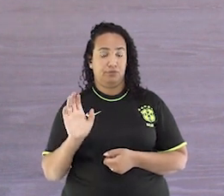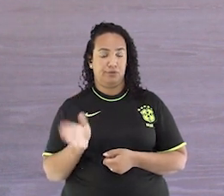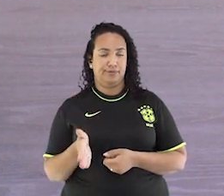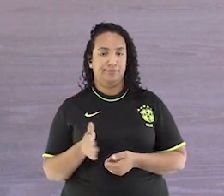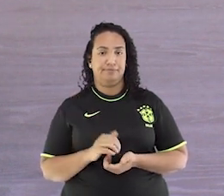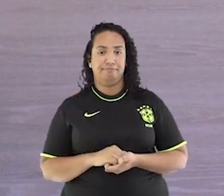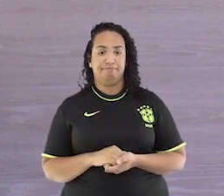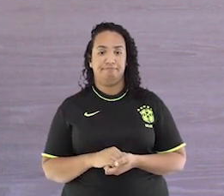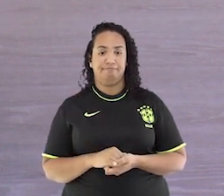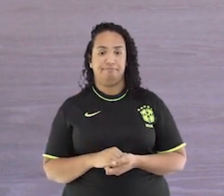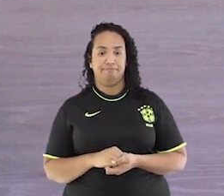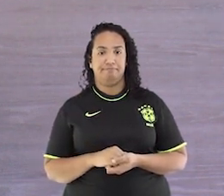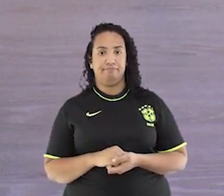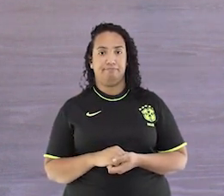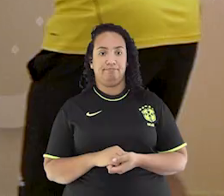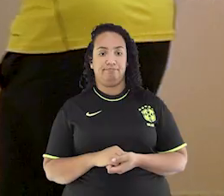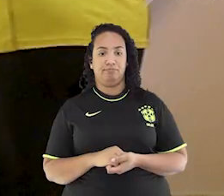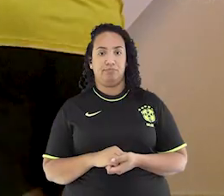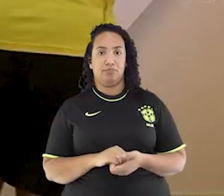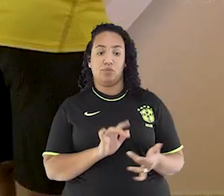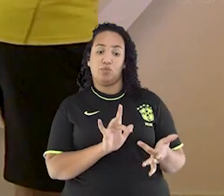Sem encostar no cone.